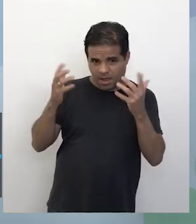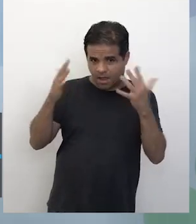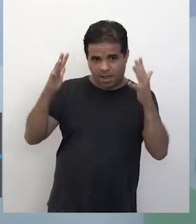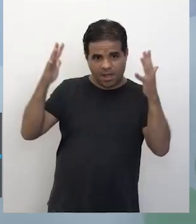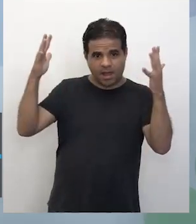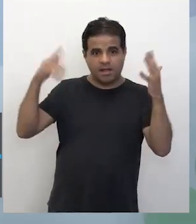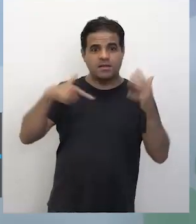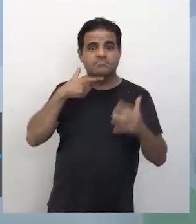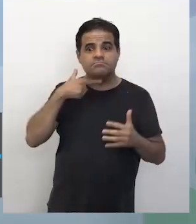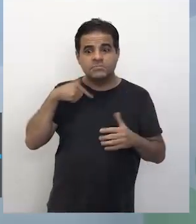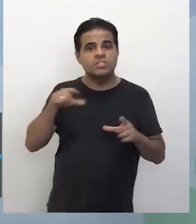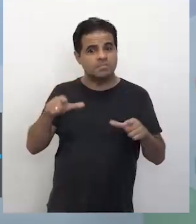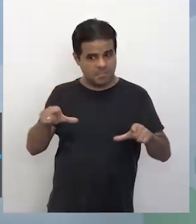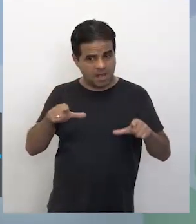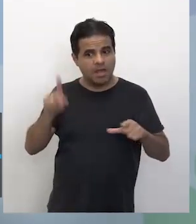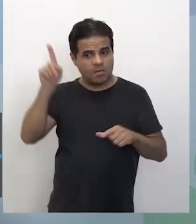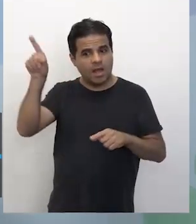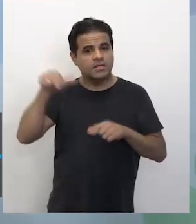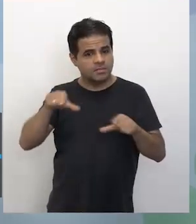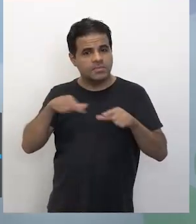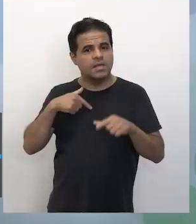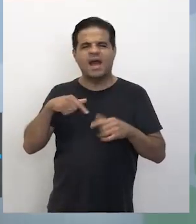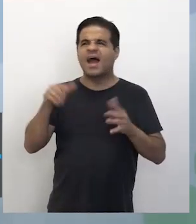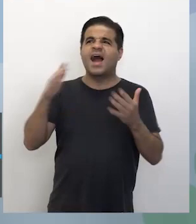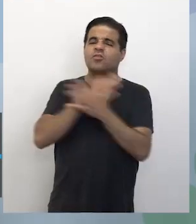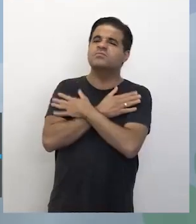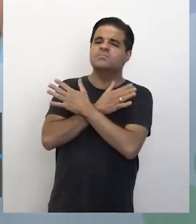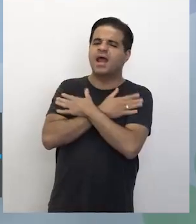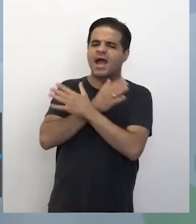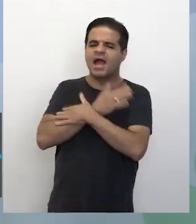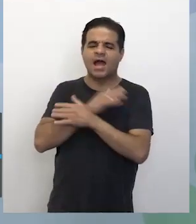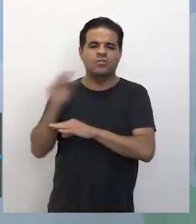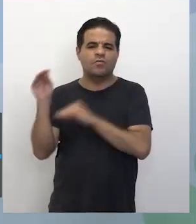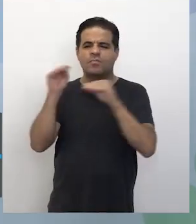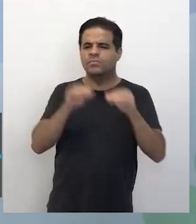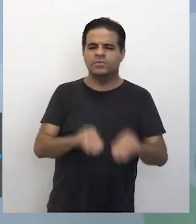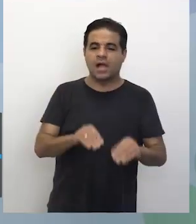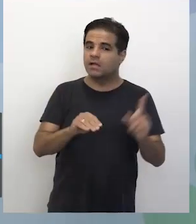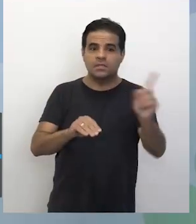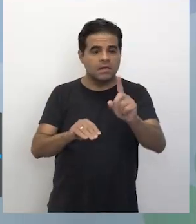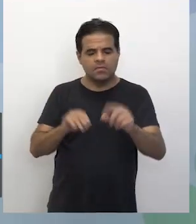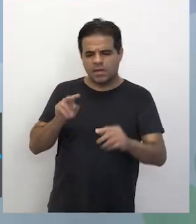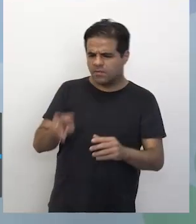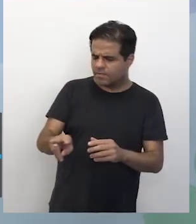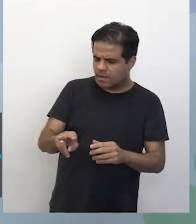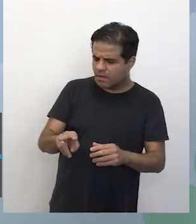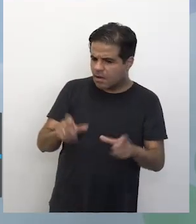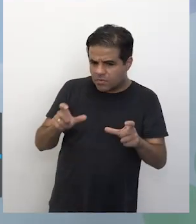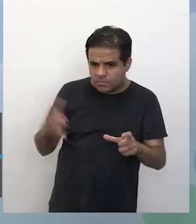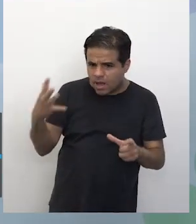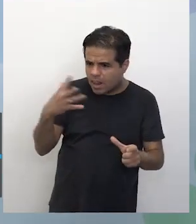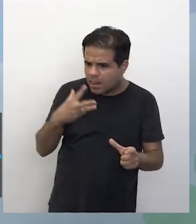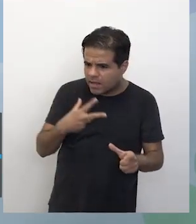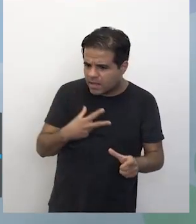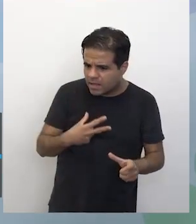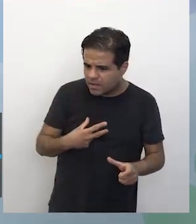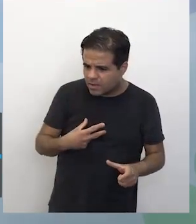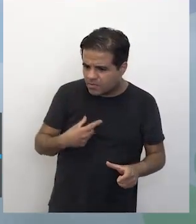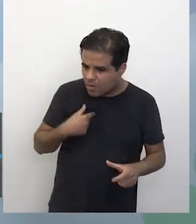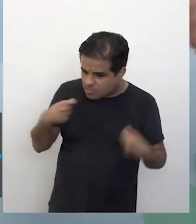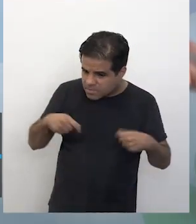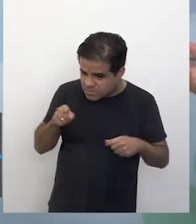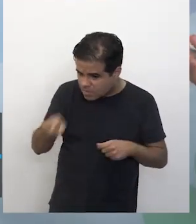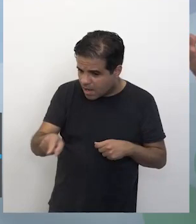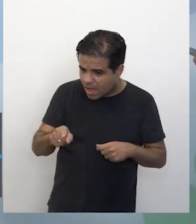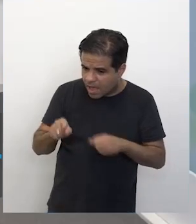Tipo, ele tinha emprego, não era assim, ah, não, eu estou desempregado, aqui está uma porcaria. Ele olhou e falou, mas esse lugar é lindo, eu preciso